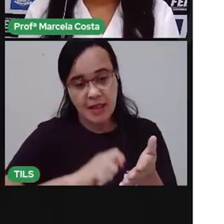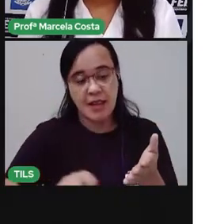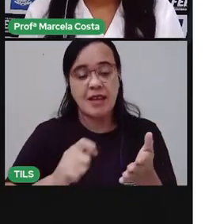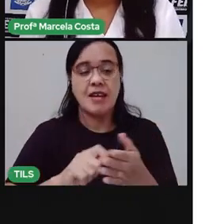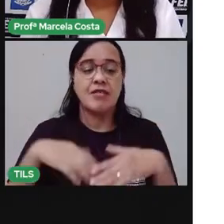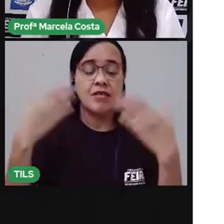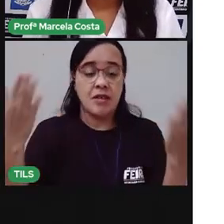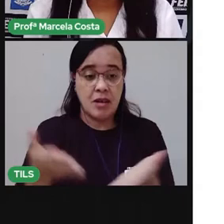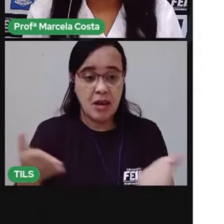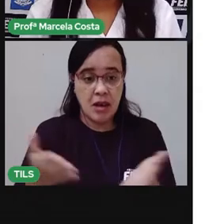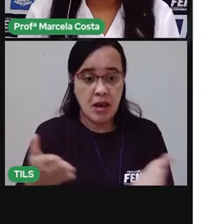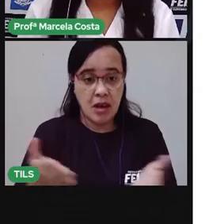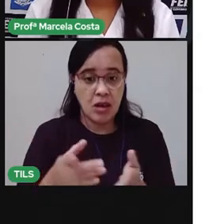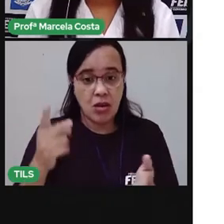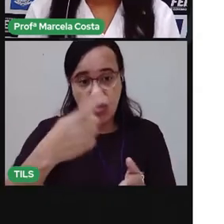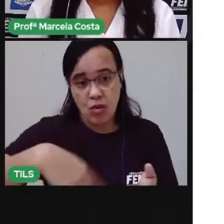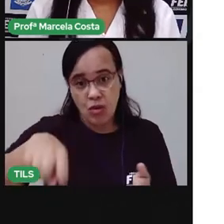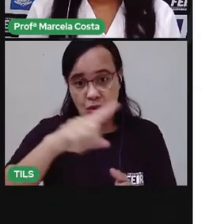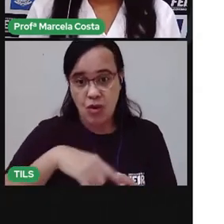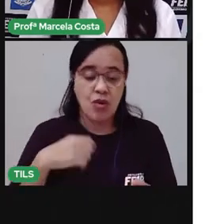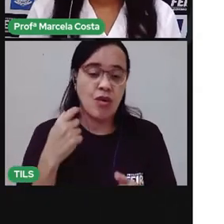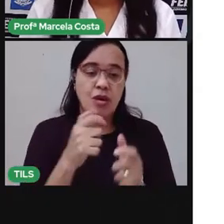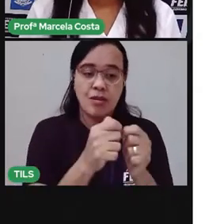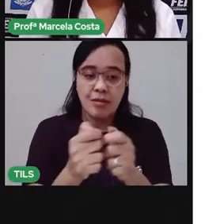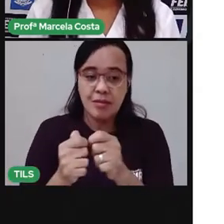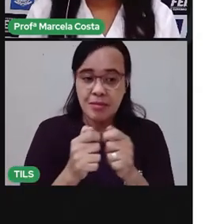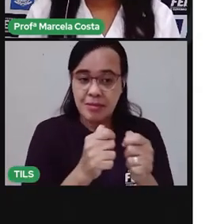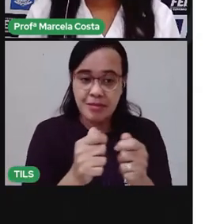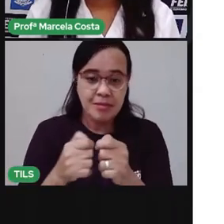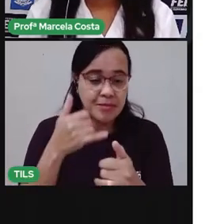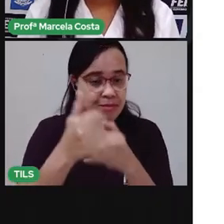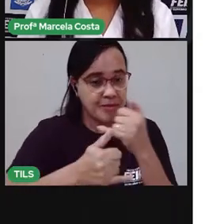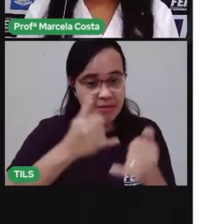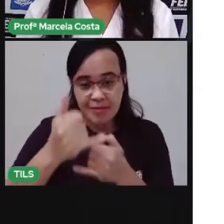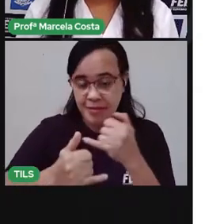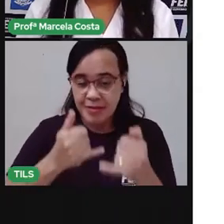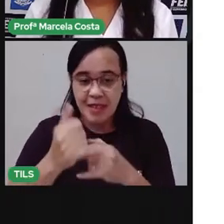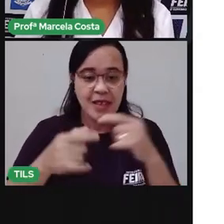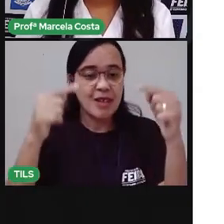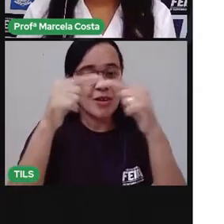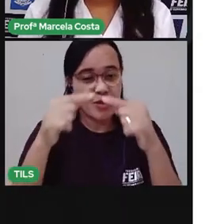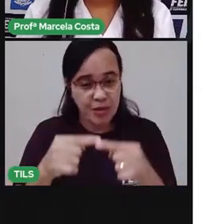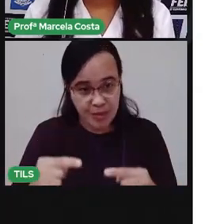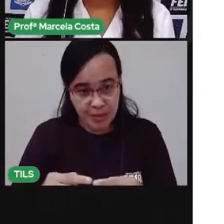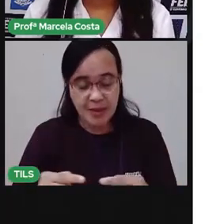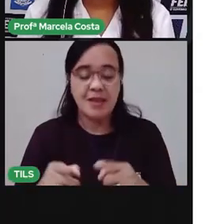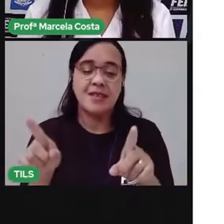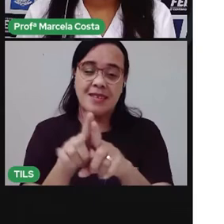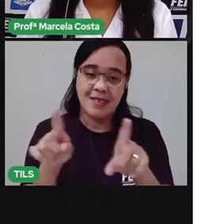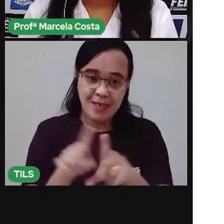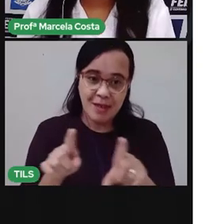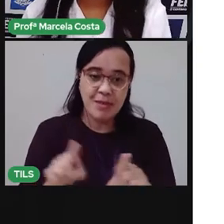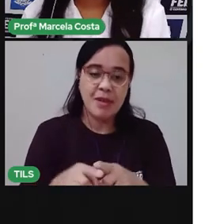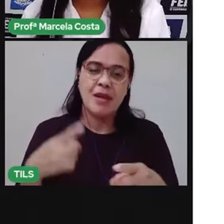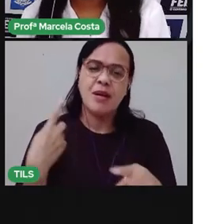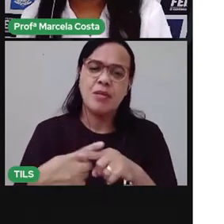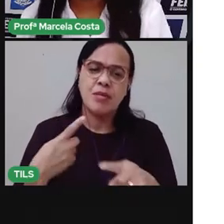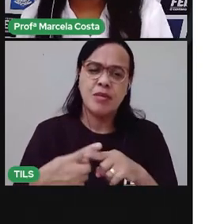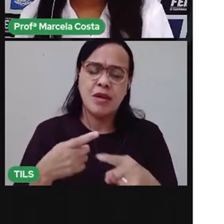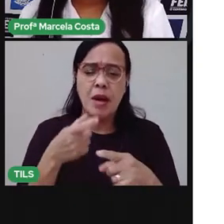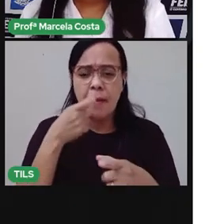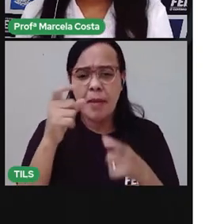A gente vai ver um joguinho sobre sílabas. Porque a gente viu que uma palavra é formada por